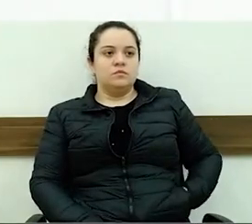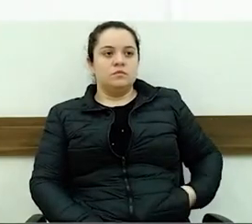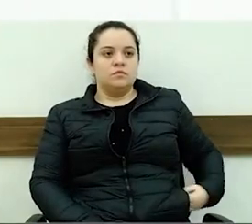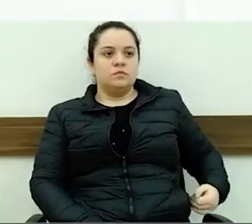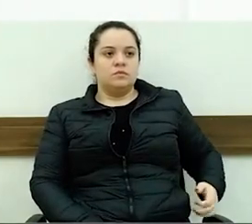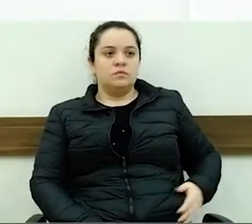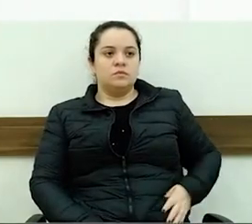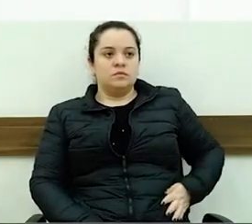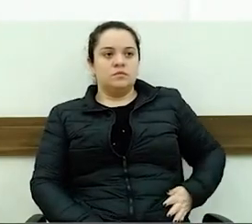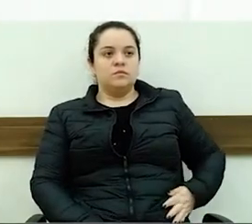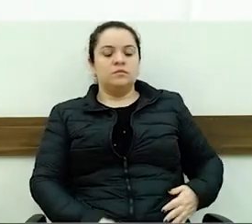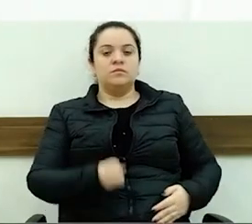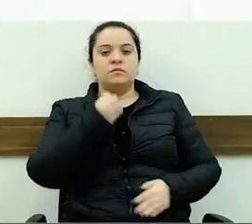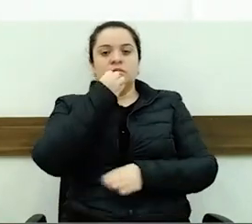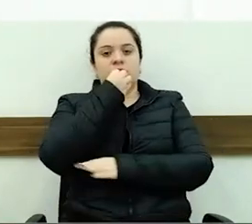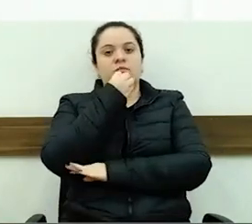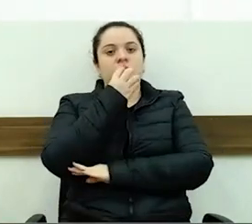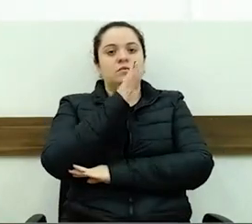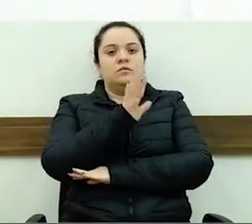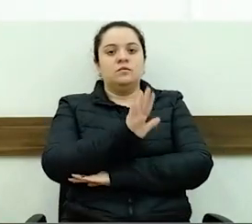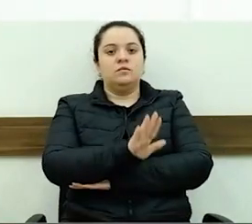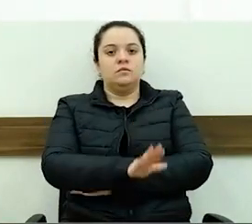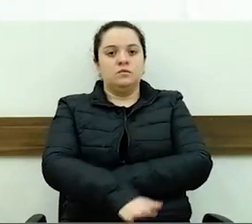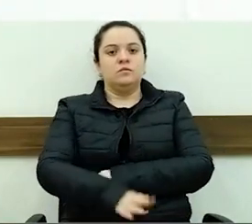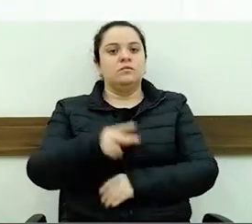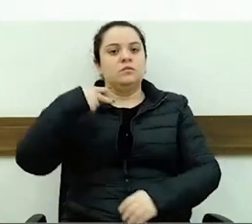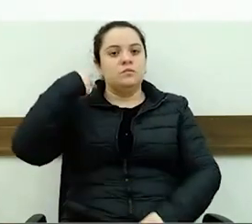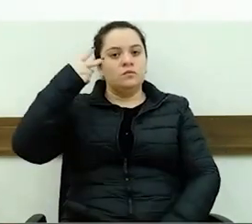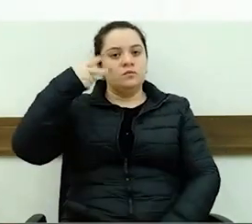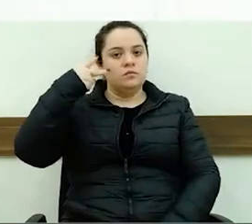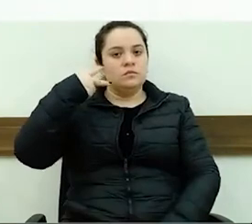Boa tarde, colegas vereadores, internautas,